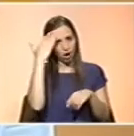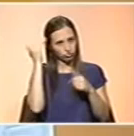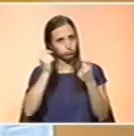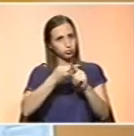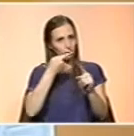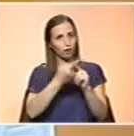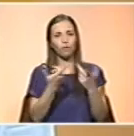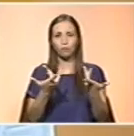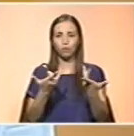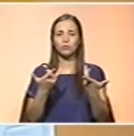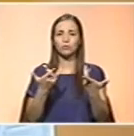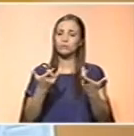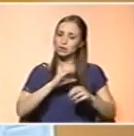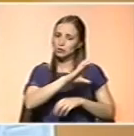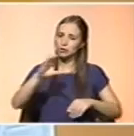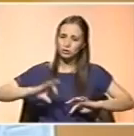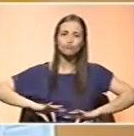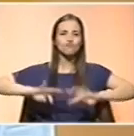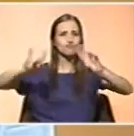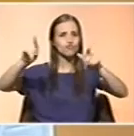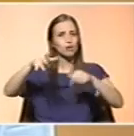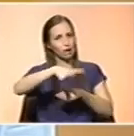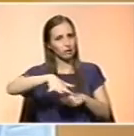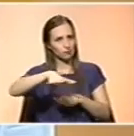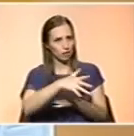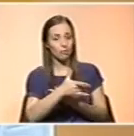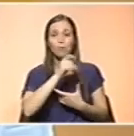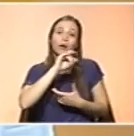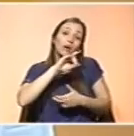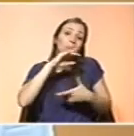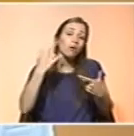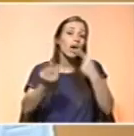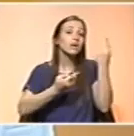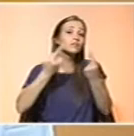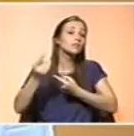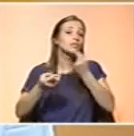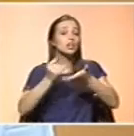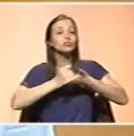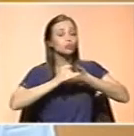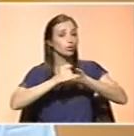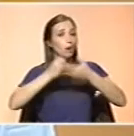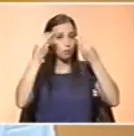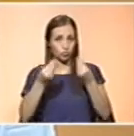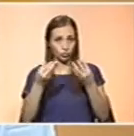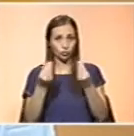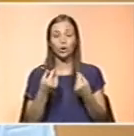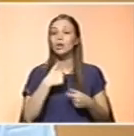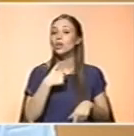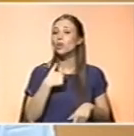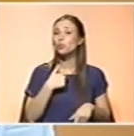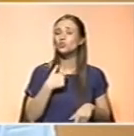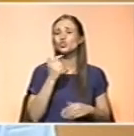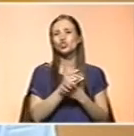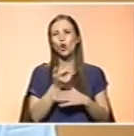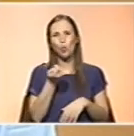desenvolvimento da ciência neste domínio e pode, em algumas circunstâncias, ajudar-nos bastante. Eu sou um pouco